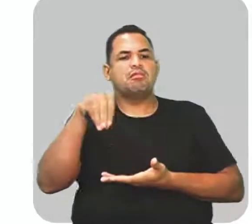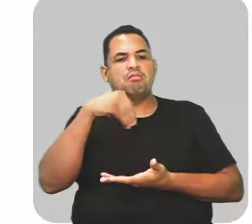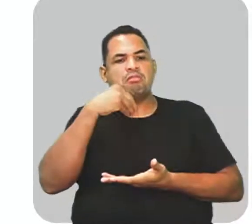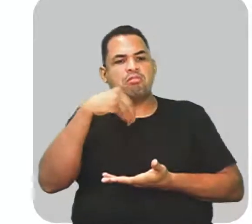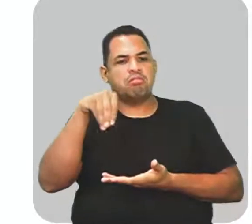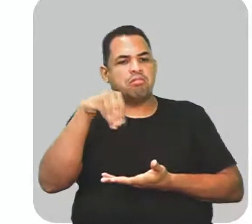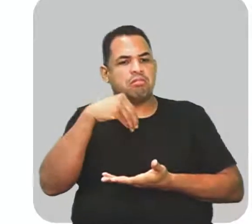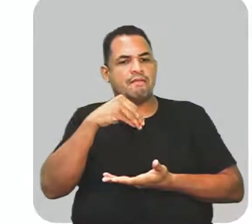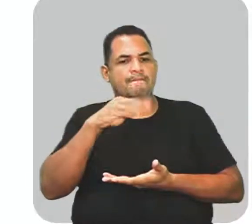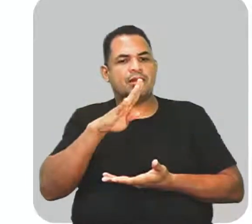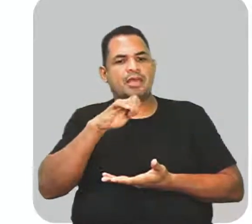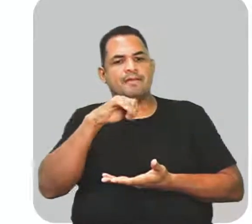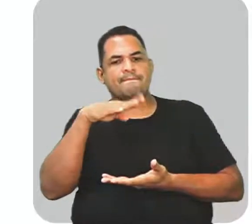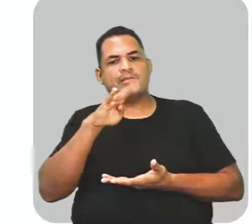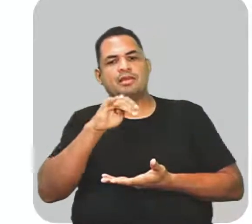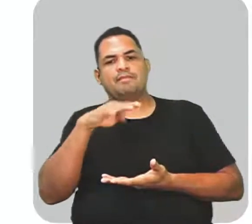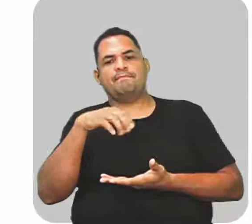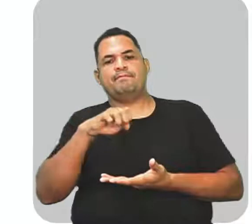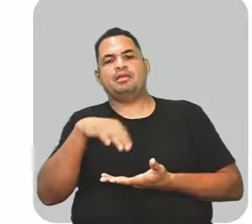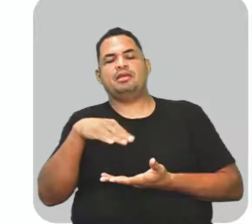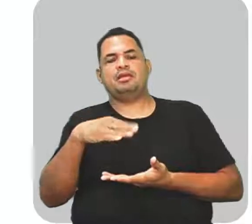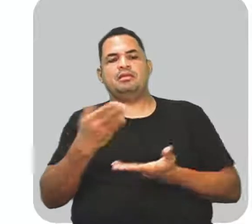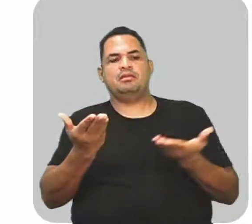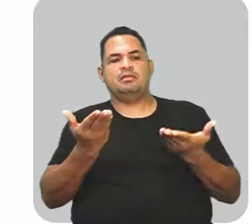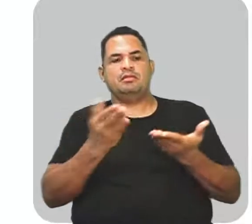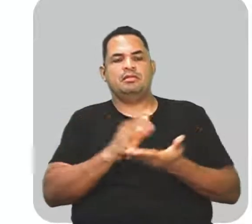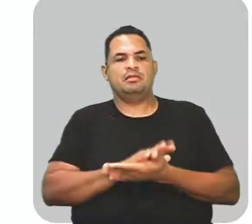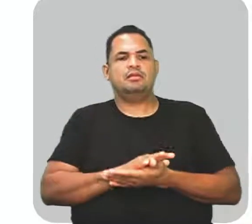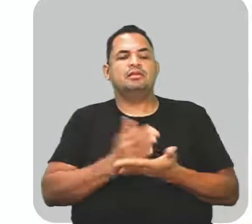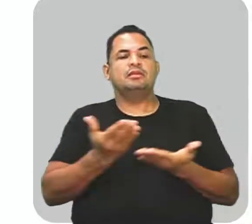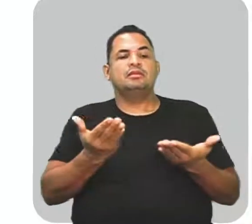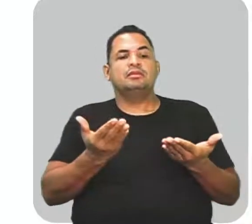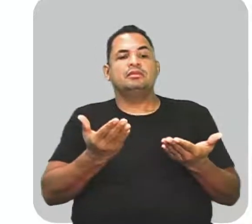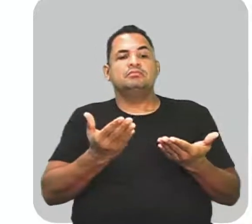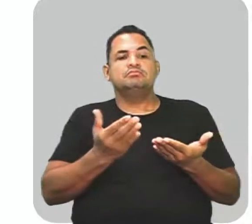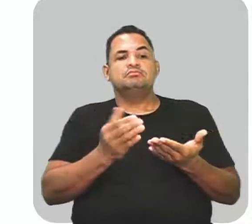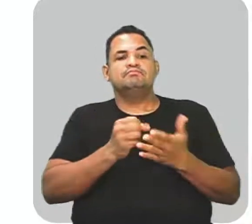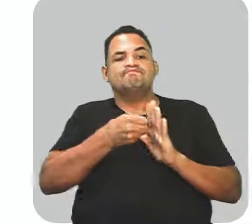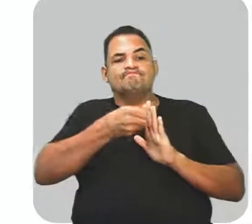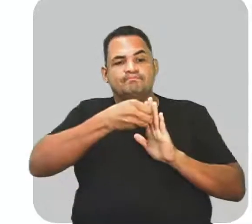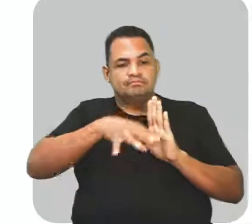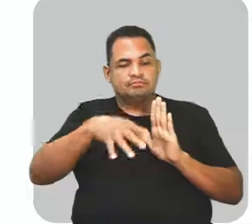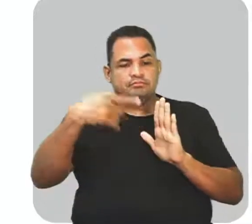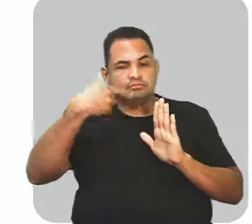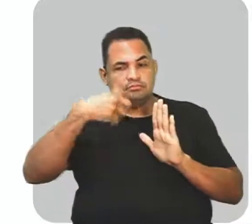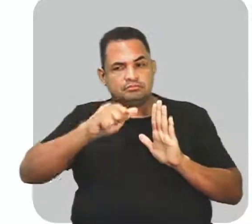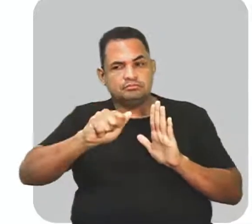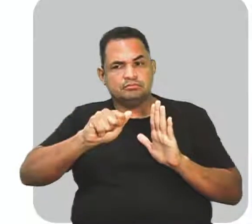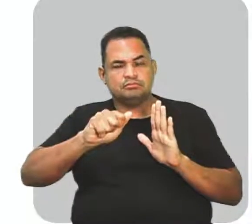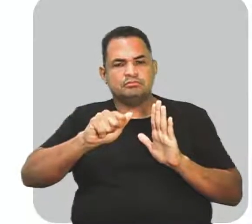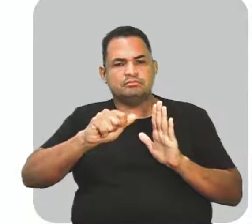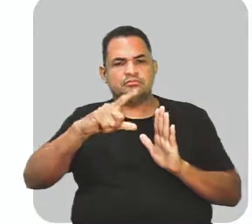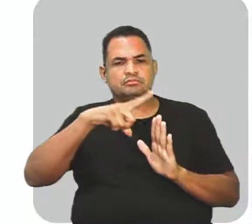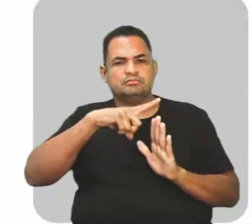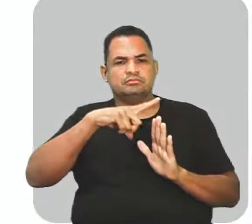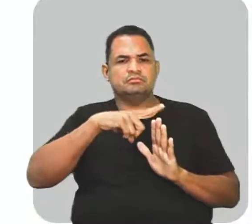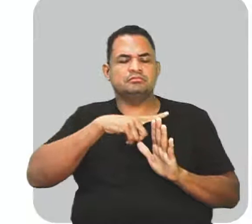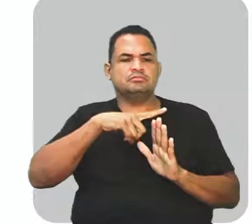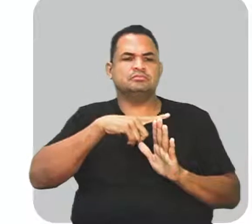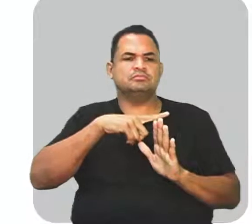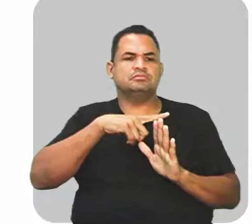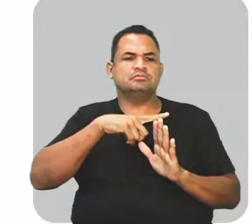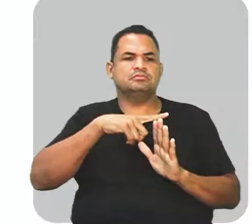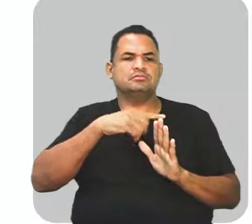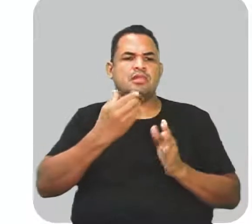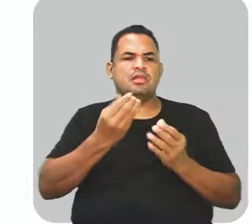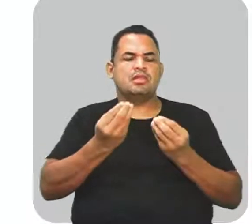blém, blém. Então, essa figura de linguagem, ela aí tenta, no caso,